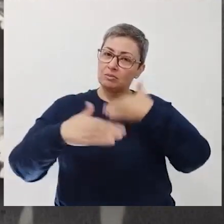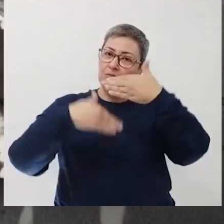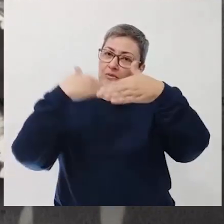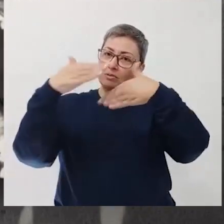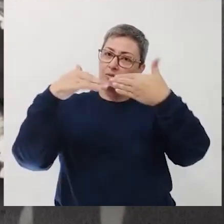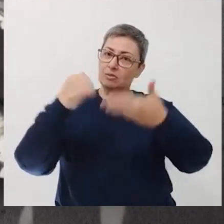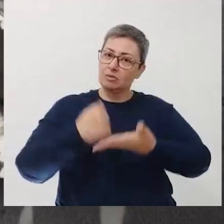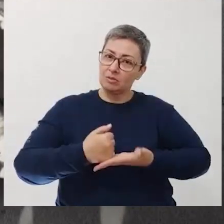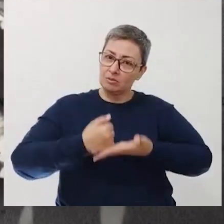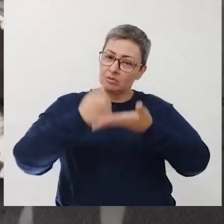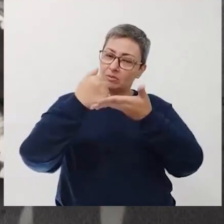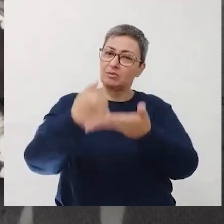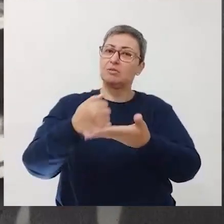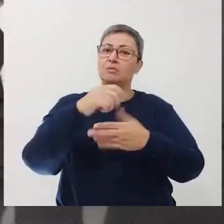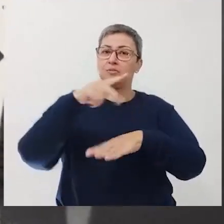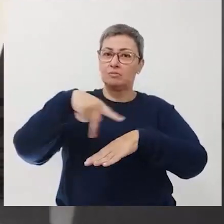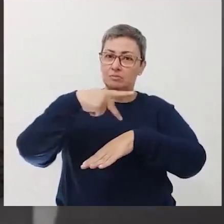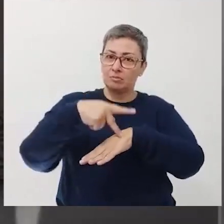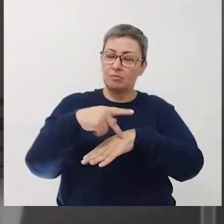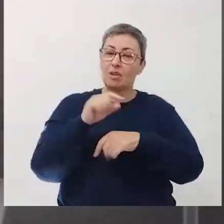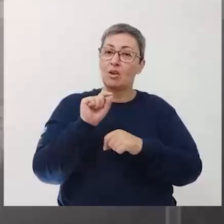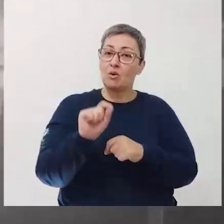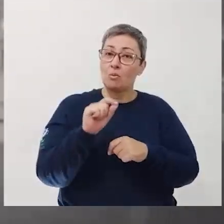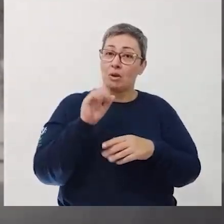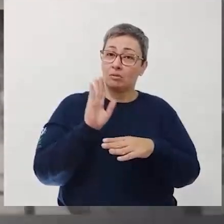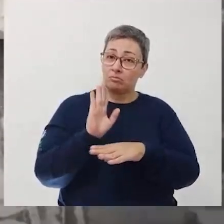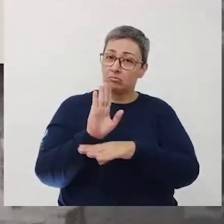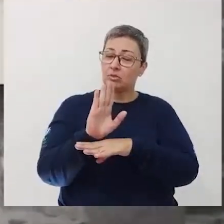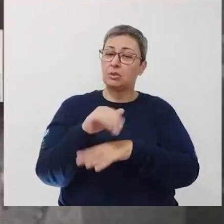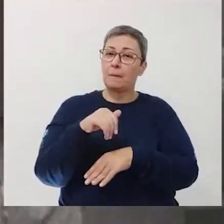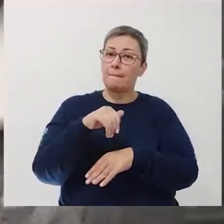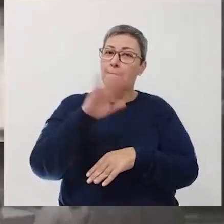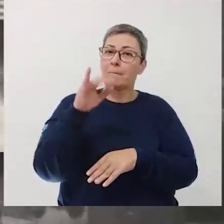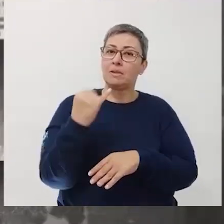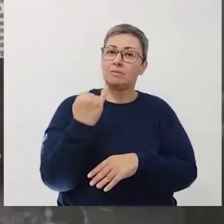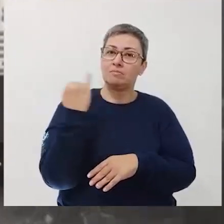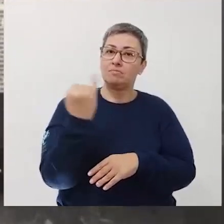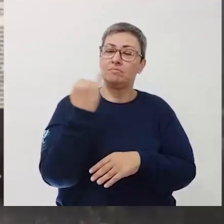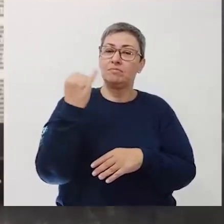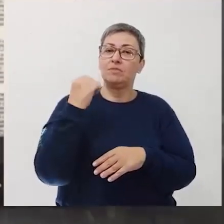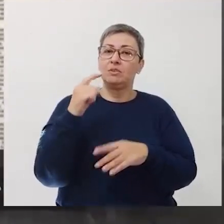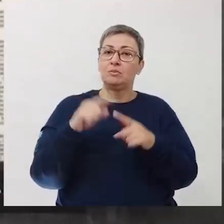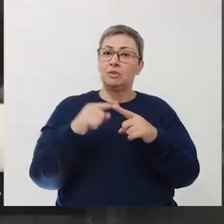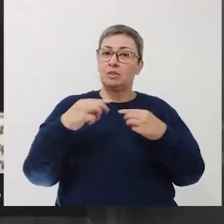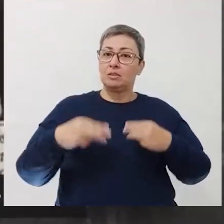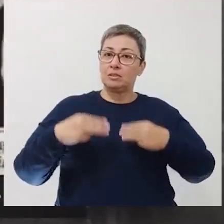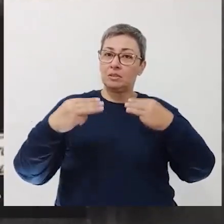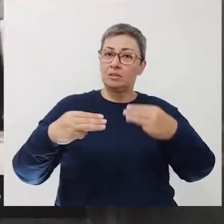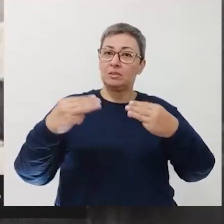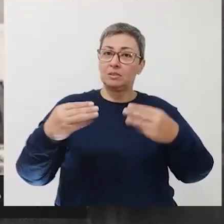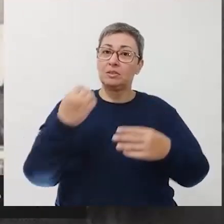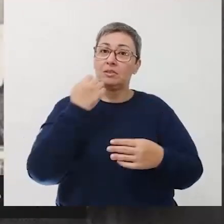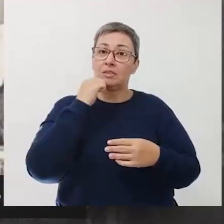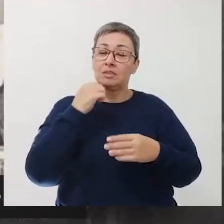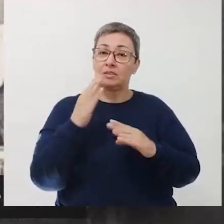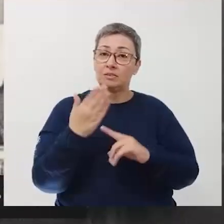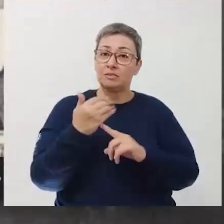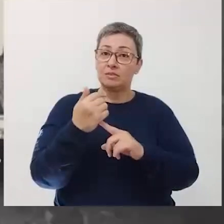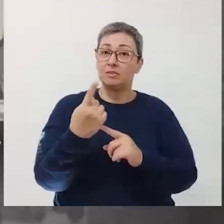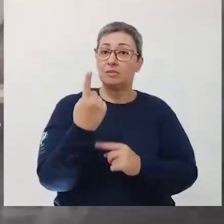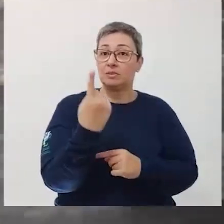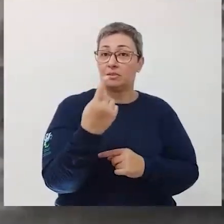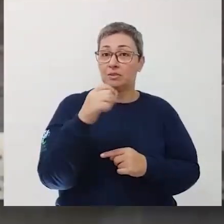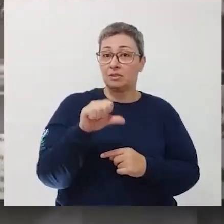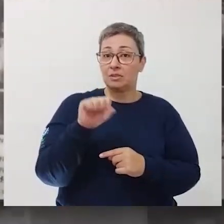desenvolvimento sustentável do país. Uma de suas contribuições mais expressivas foi a criação do Ministério da Ciência e Tecnologia